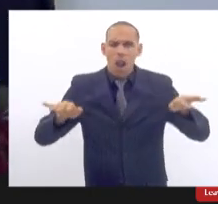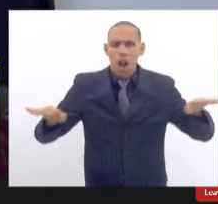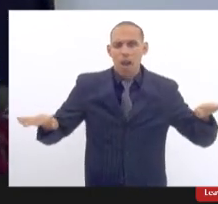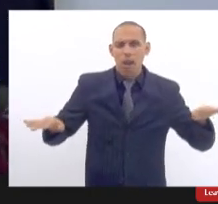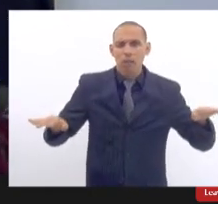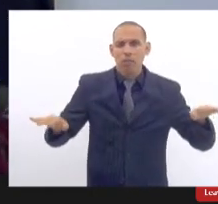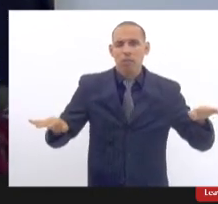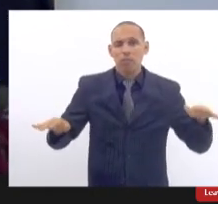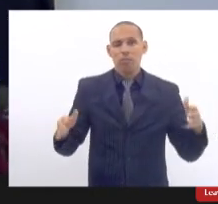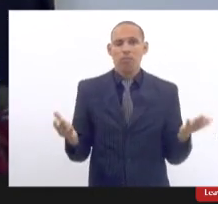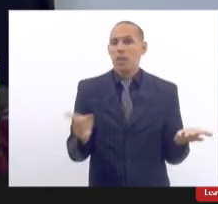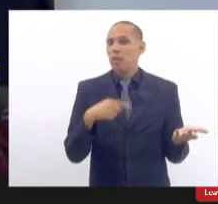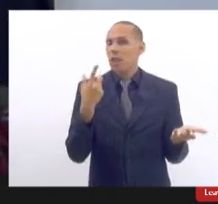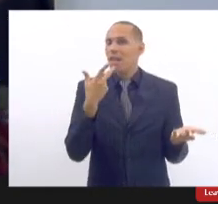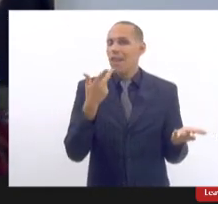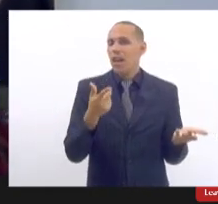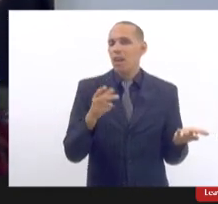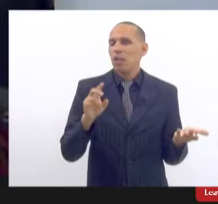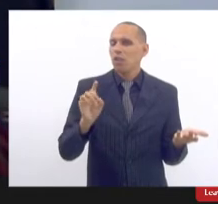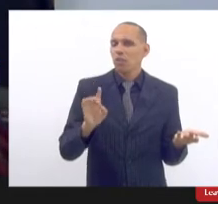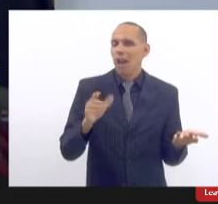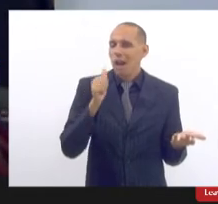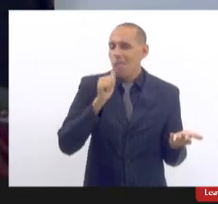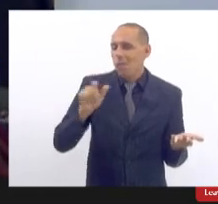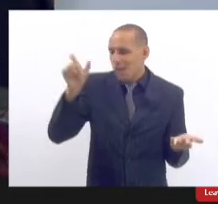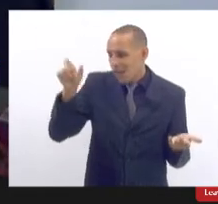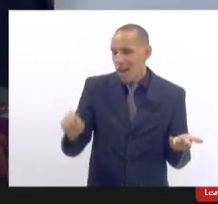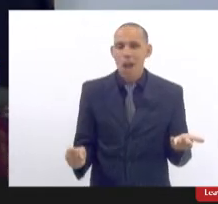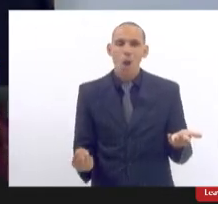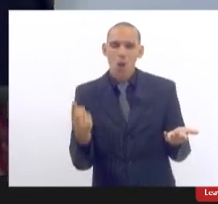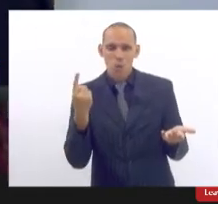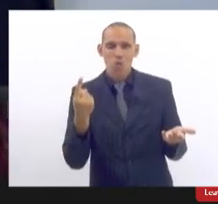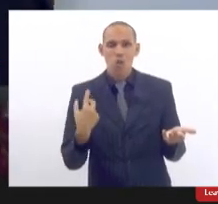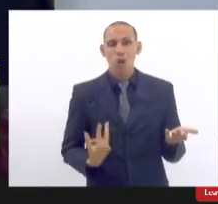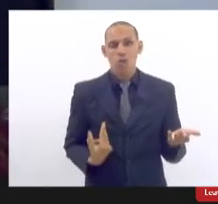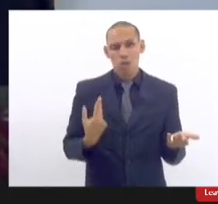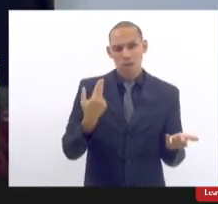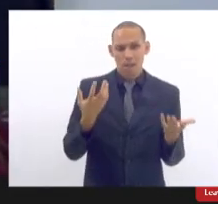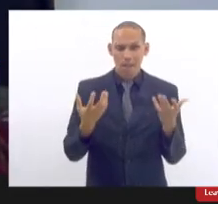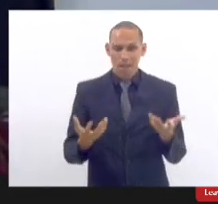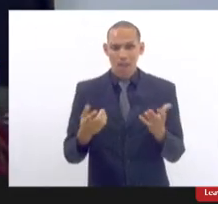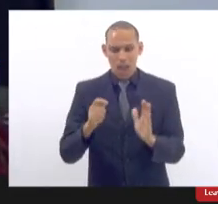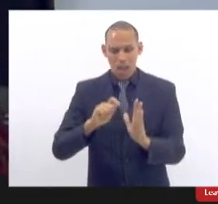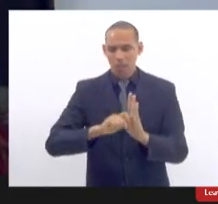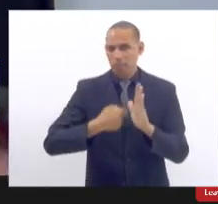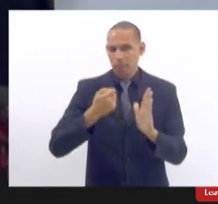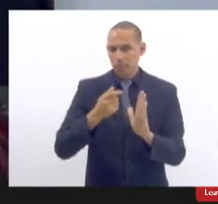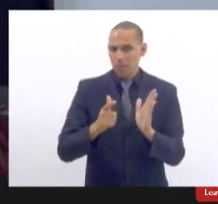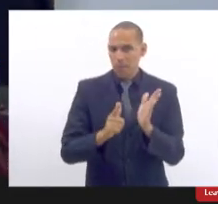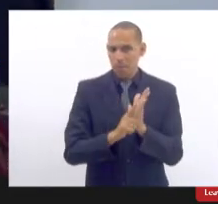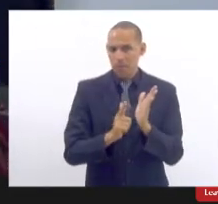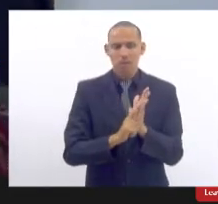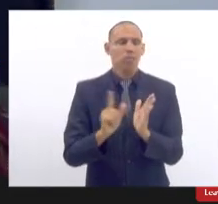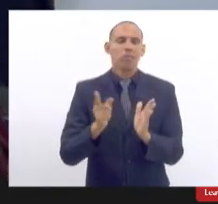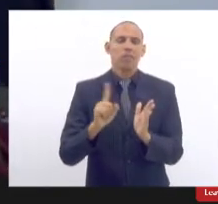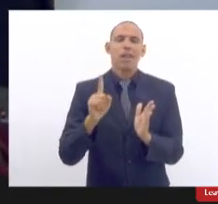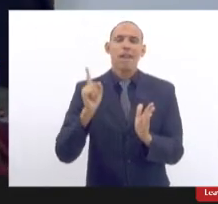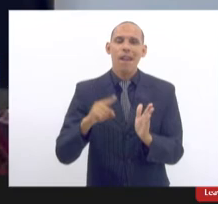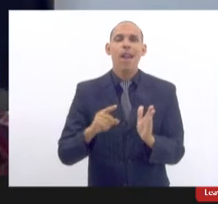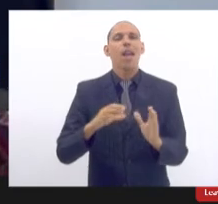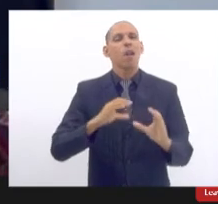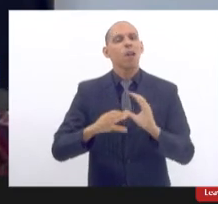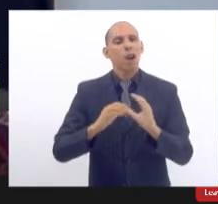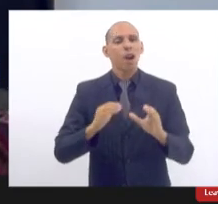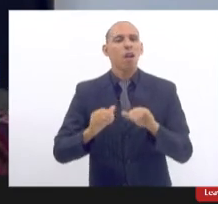então a gente não está falando apenas daquela mulher que busca cirurgia que assina um papel a gente está falando de um canal de